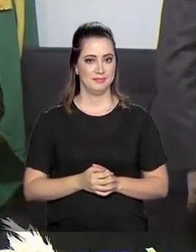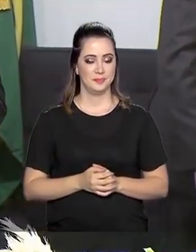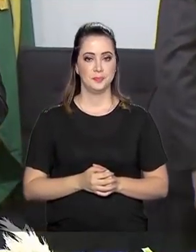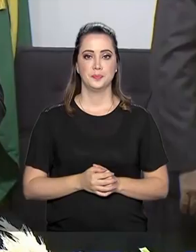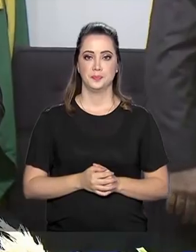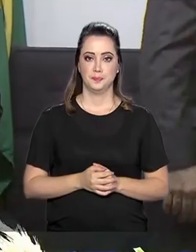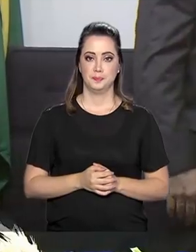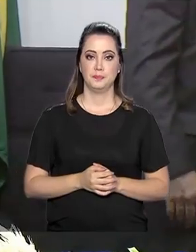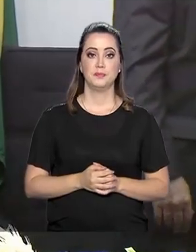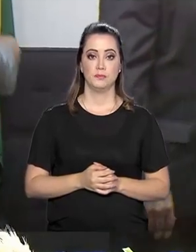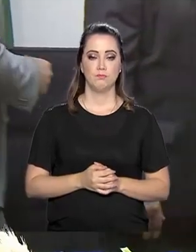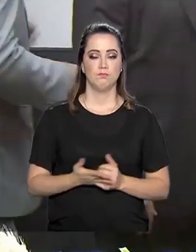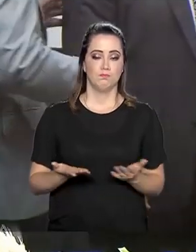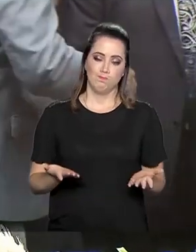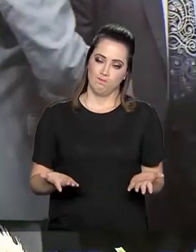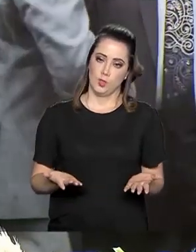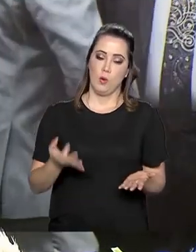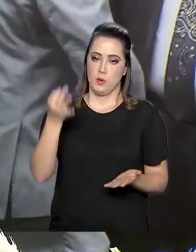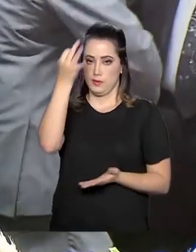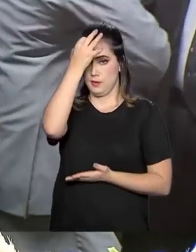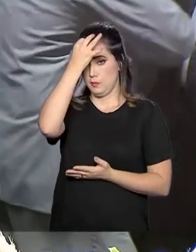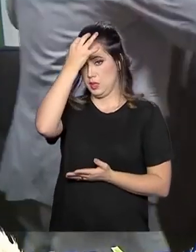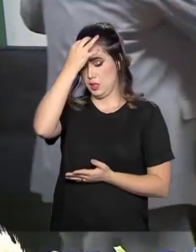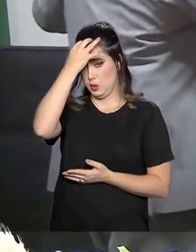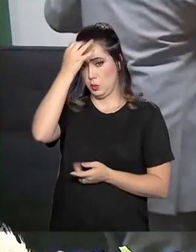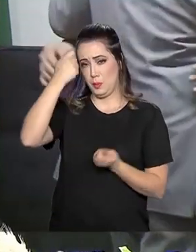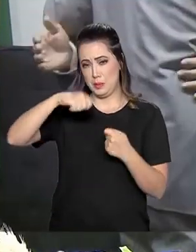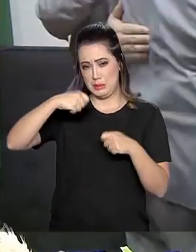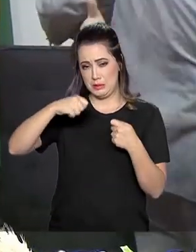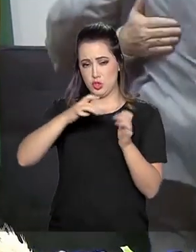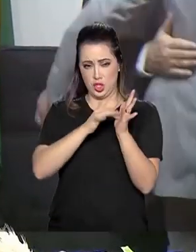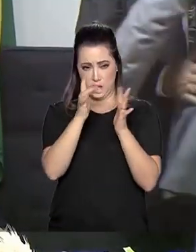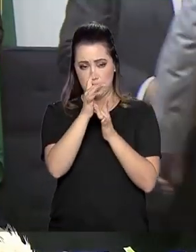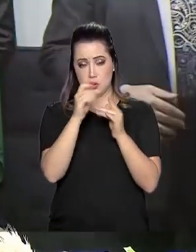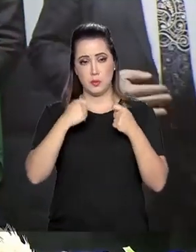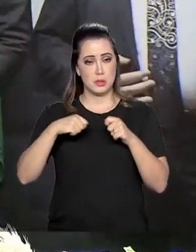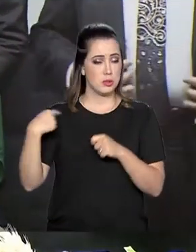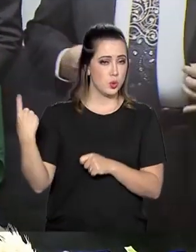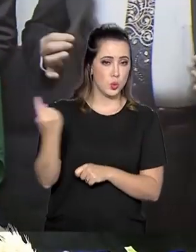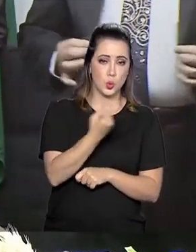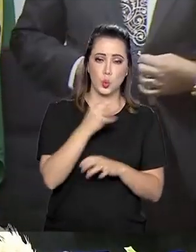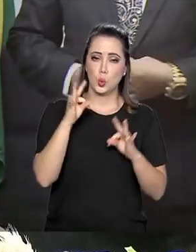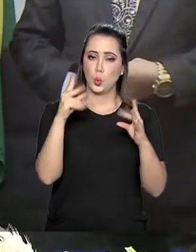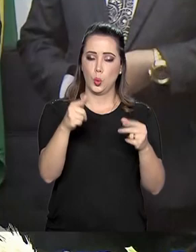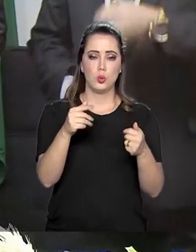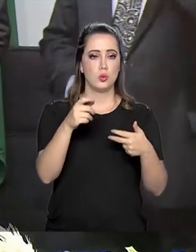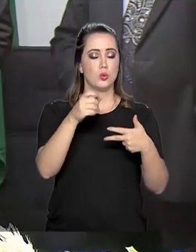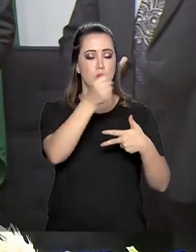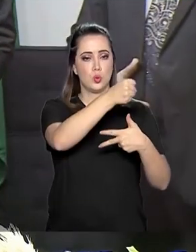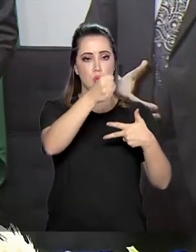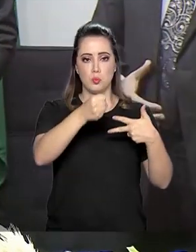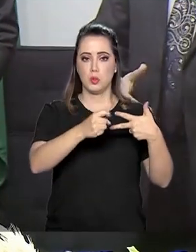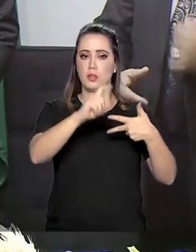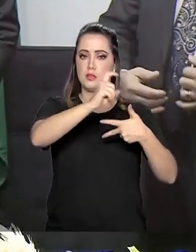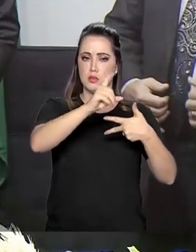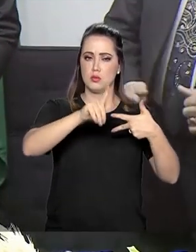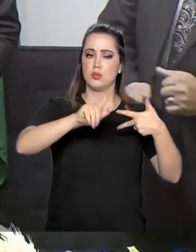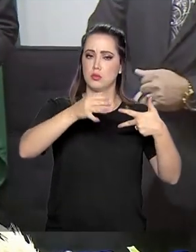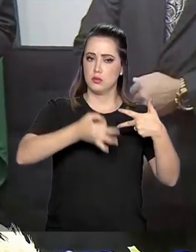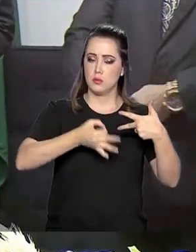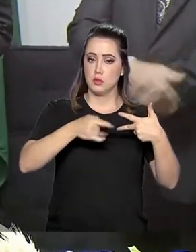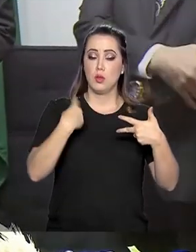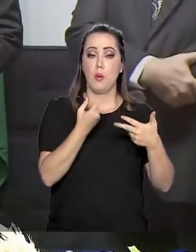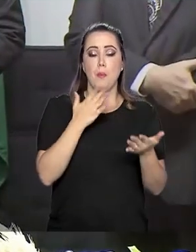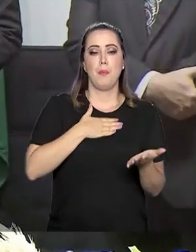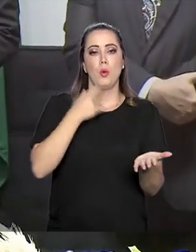E esse espírito deve estar presente em todos os poderes. Por isso, meu compromisso,